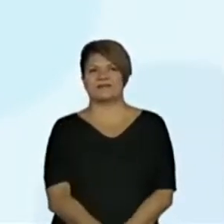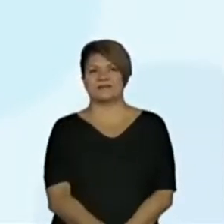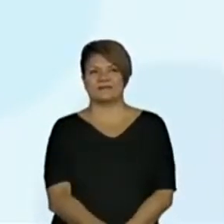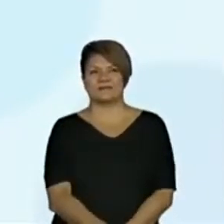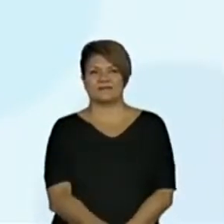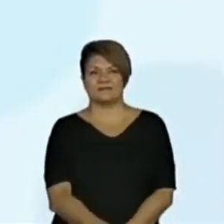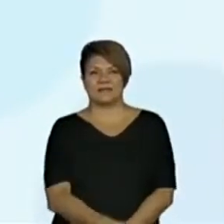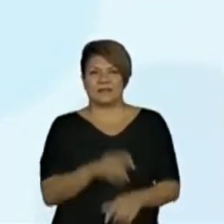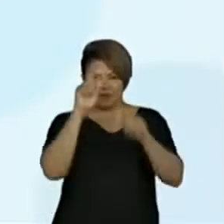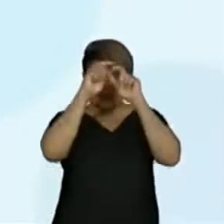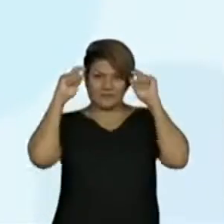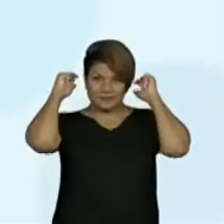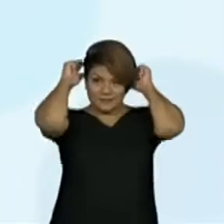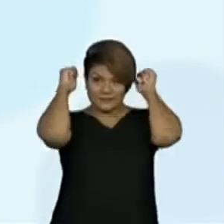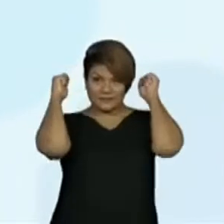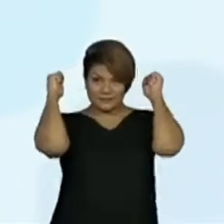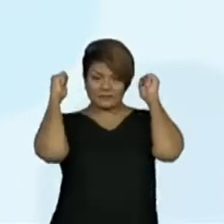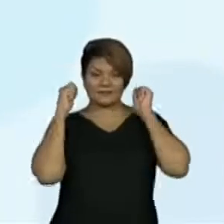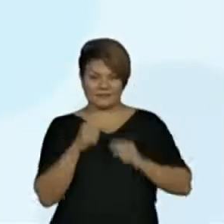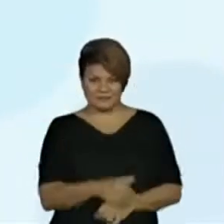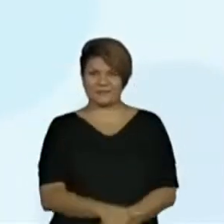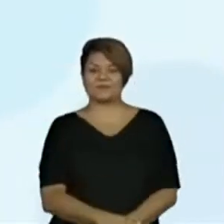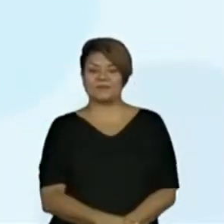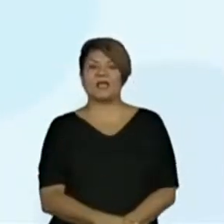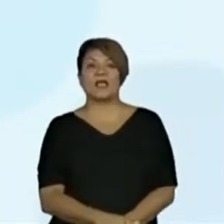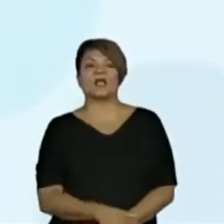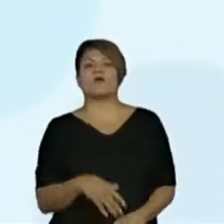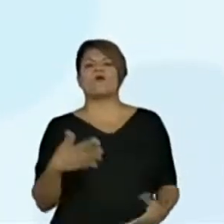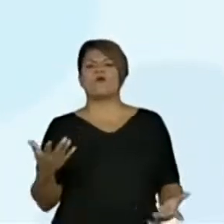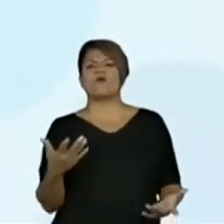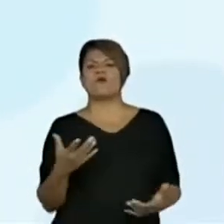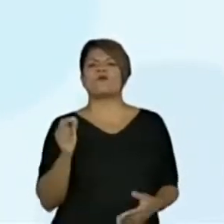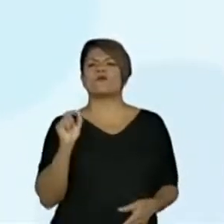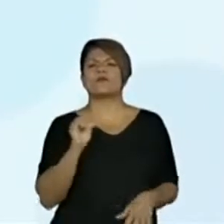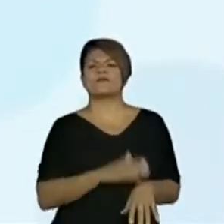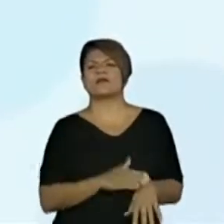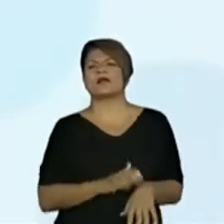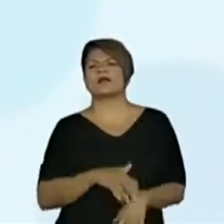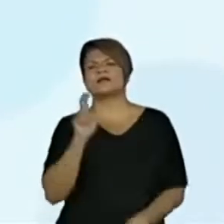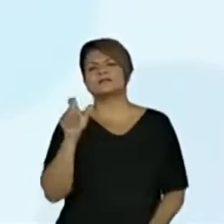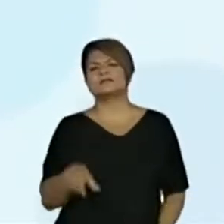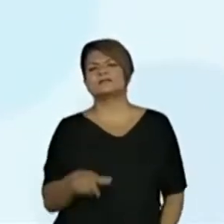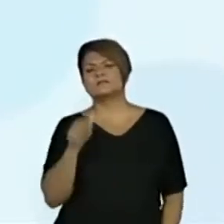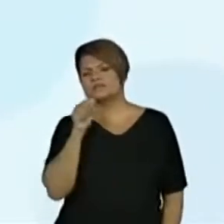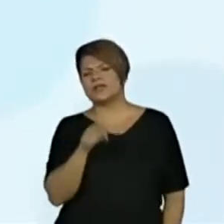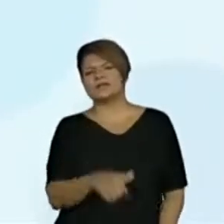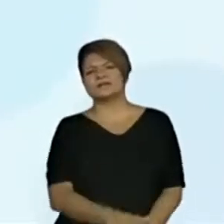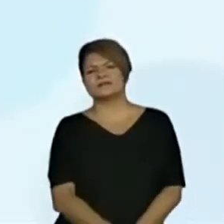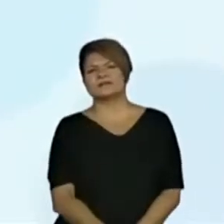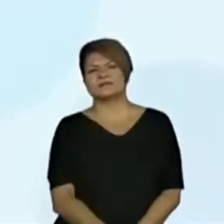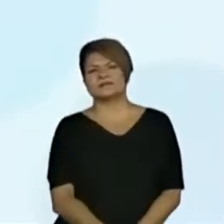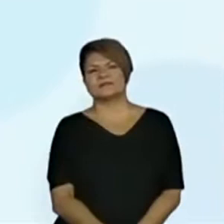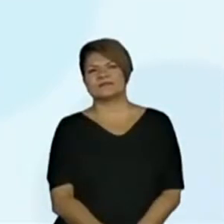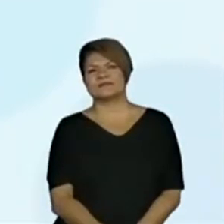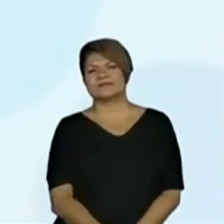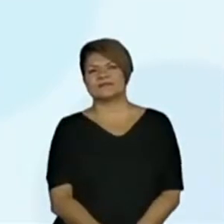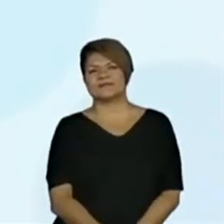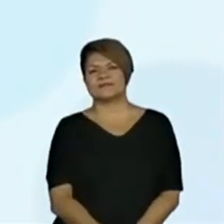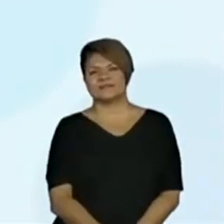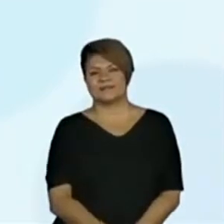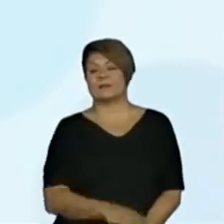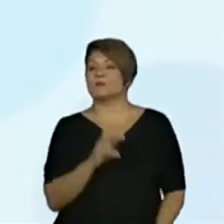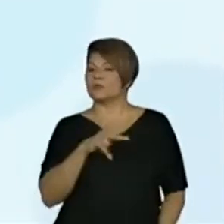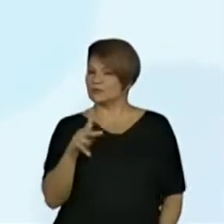Quem pode me dizer qual é a função dessa pessoa na escola? Professora Jailsa,